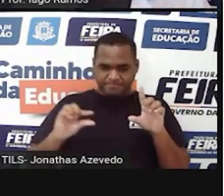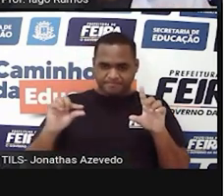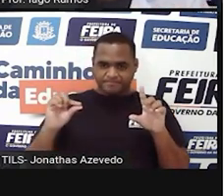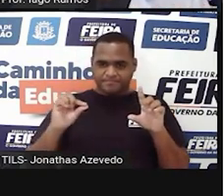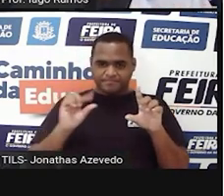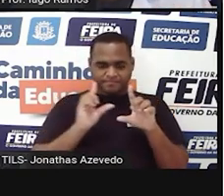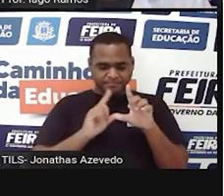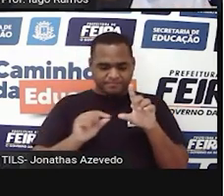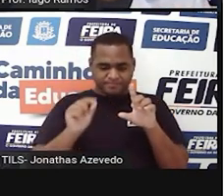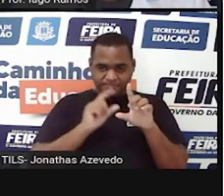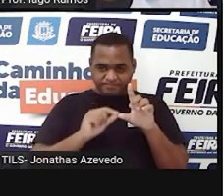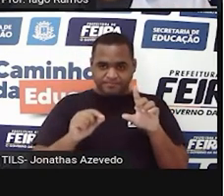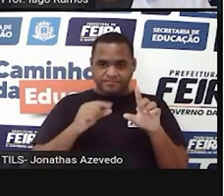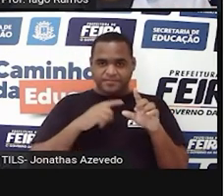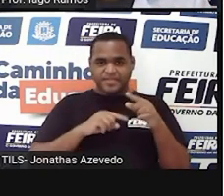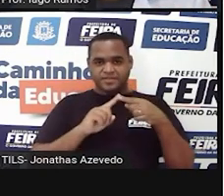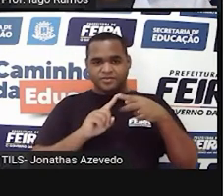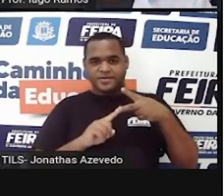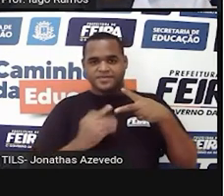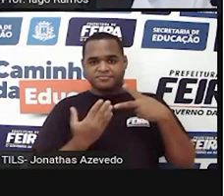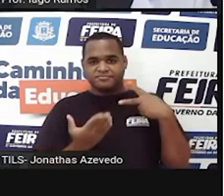esses dois links, olha só,